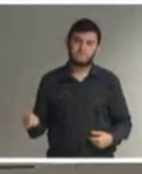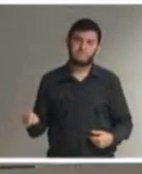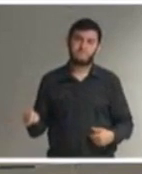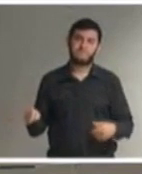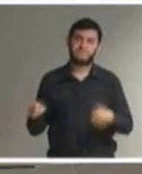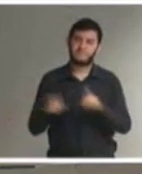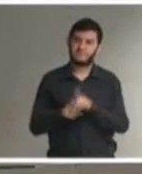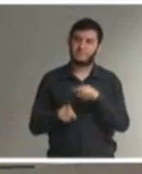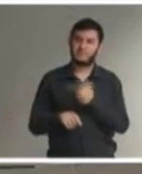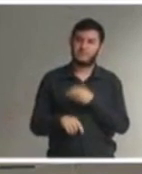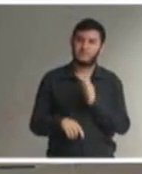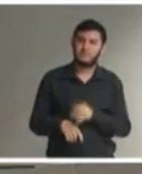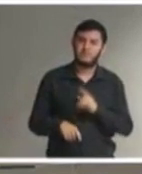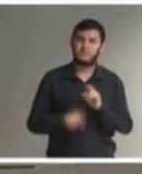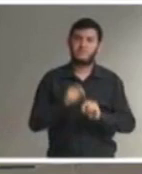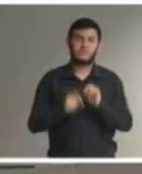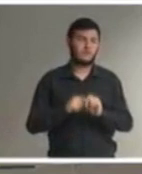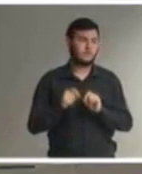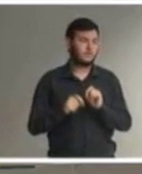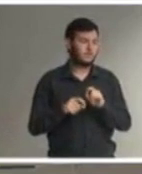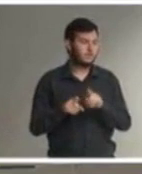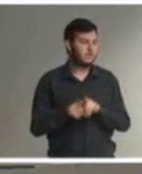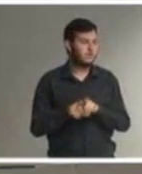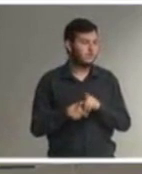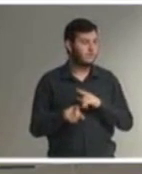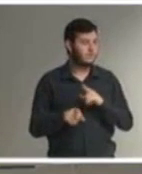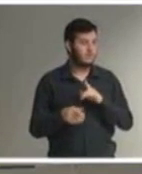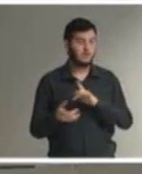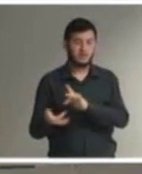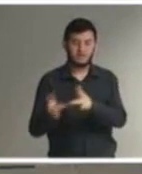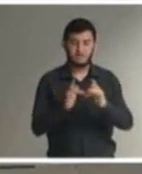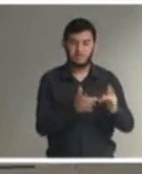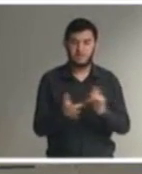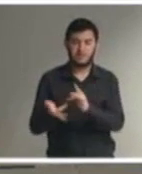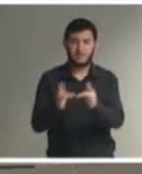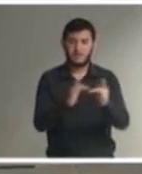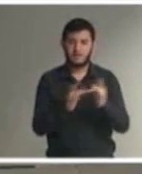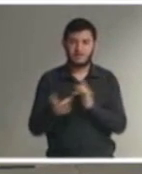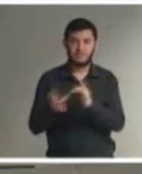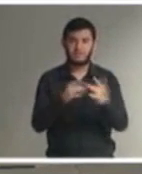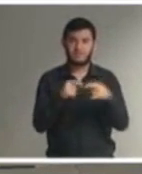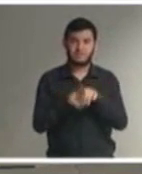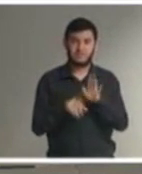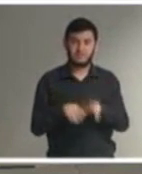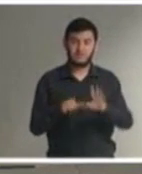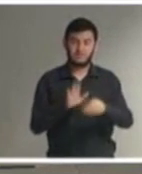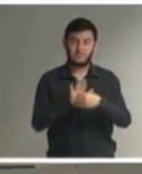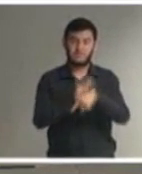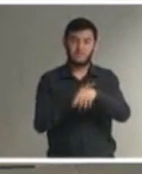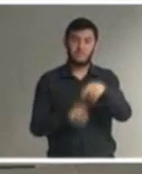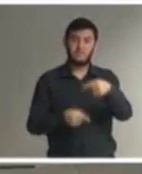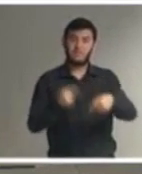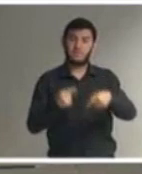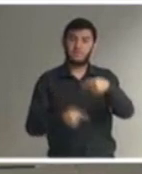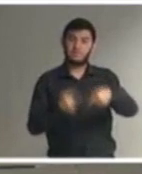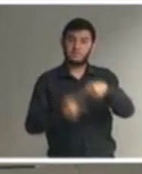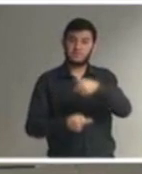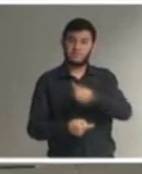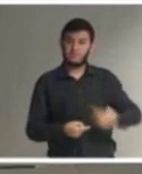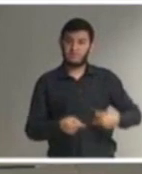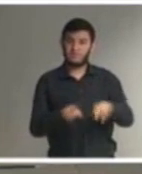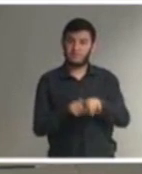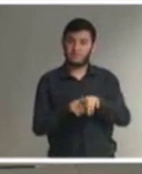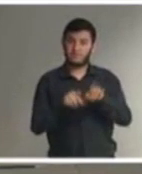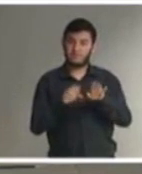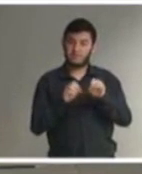temos a articulação intersetorial na implementação das políticas públicas da educação ora por que